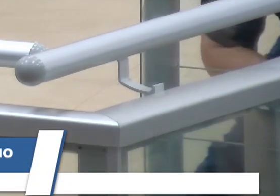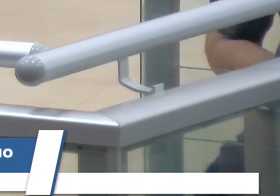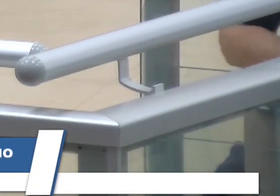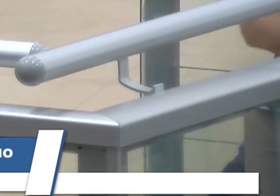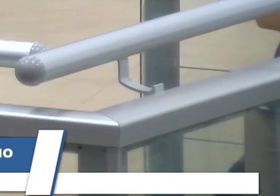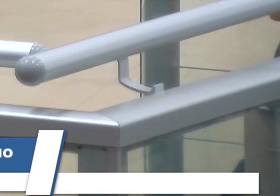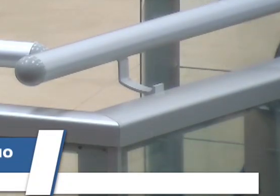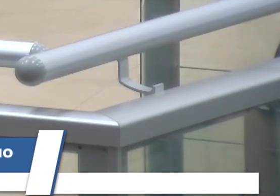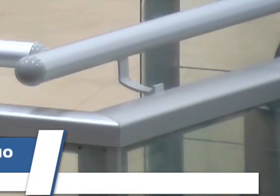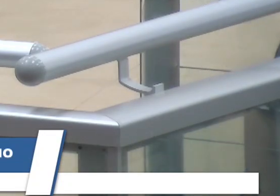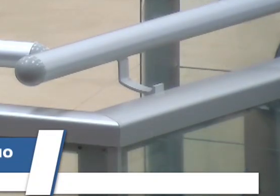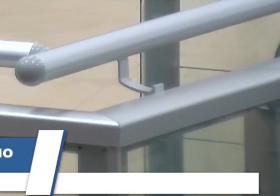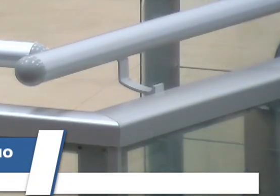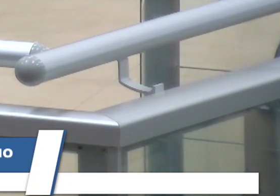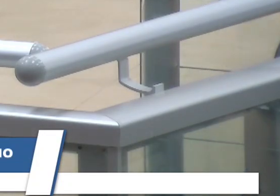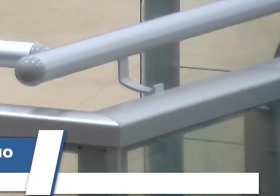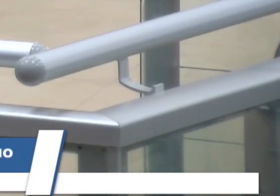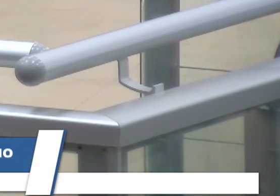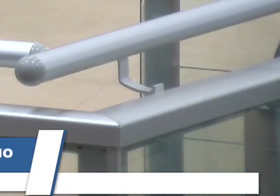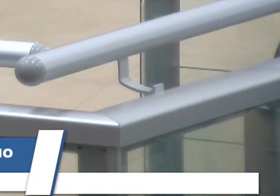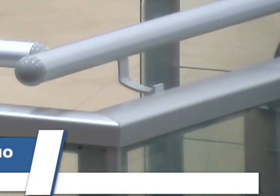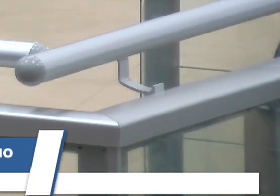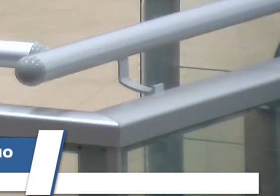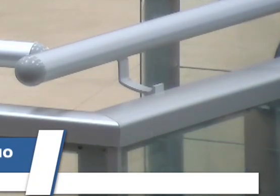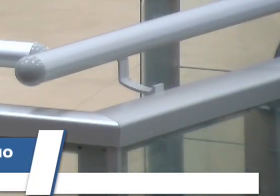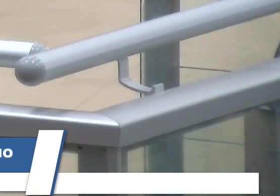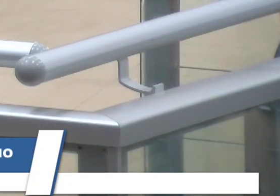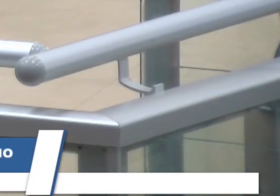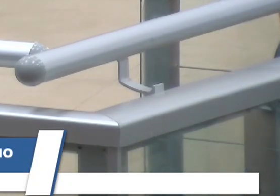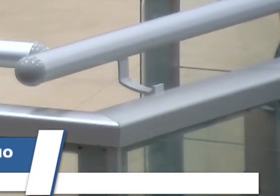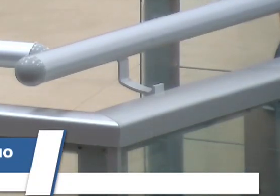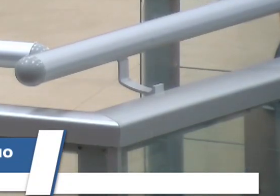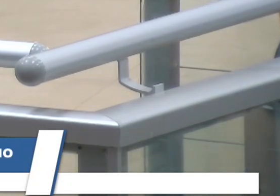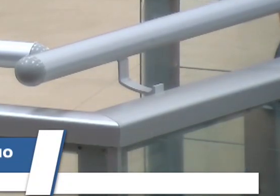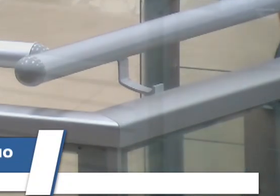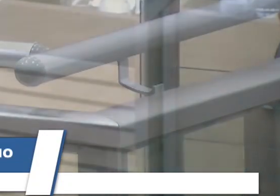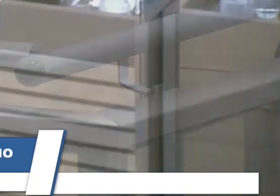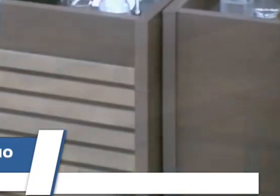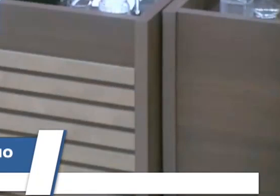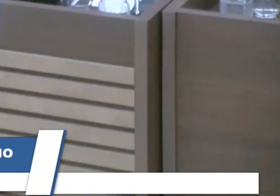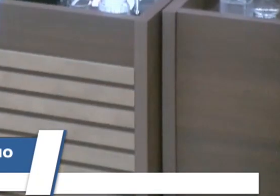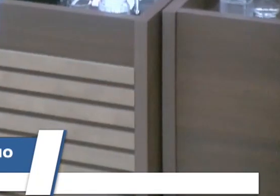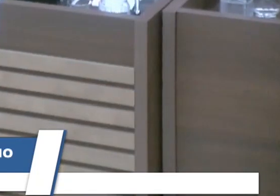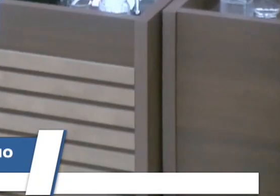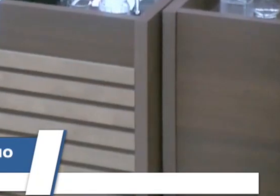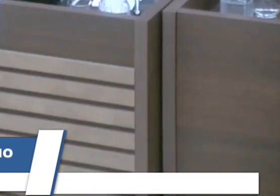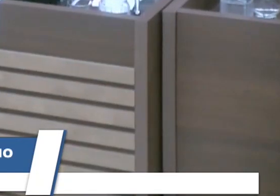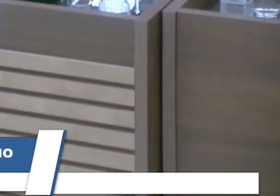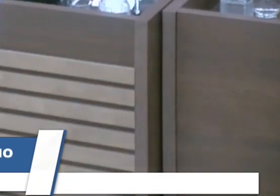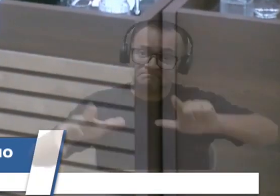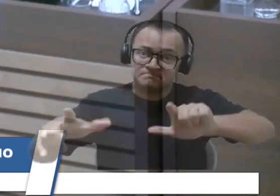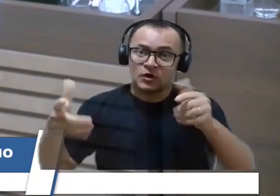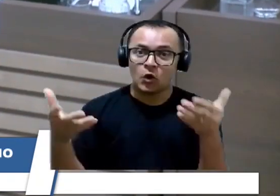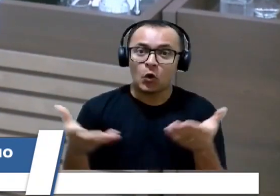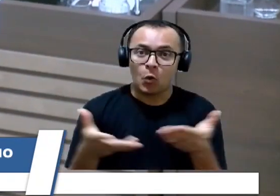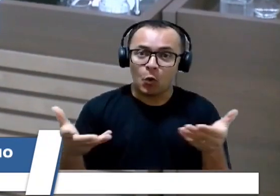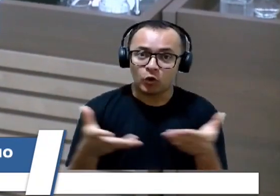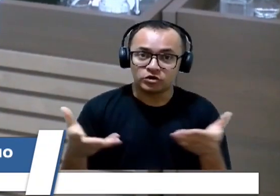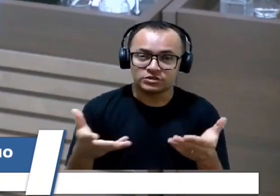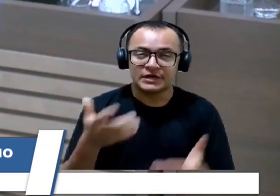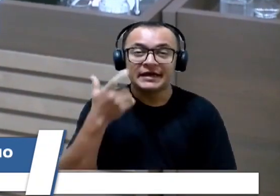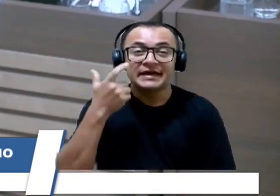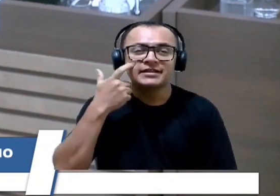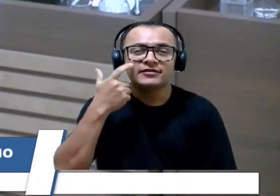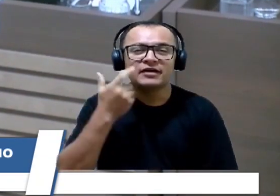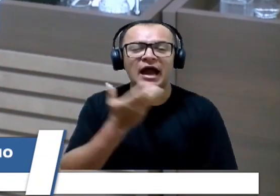Senhor Edson, é uma satisfação muito grande de toda a Câmara Municipal estar apoderando dar esse título para senhor hoje. Só de a gente ver aqui quantos amigos o senhor